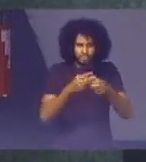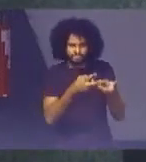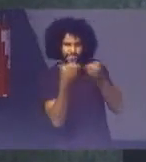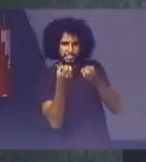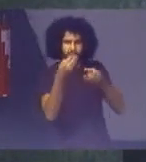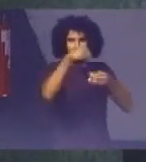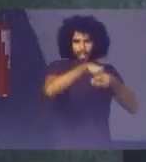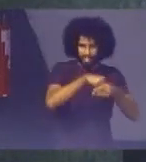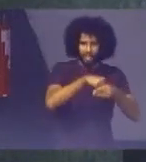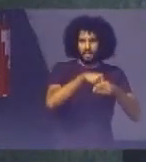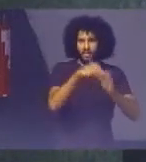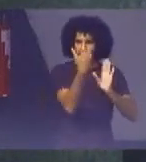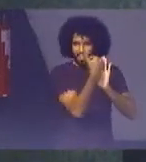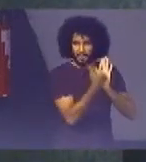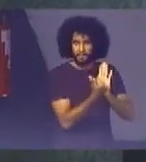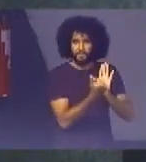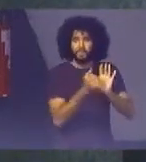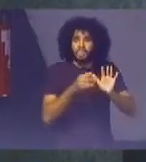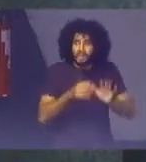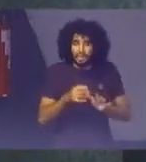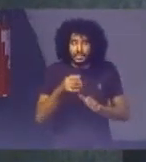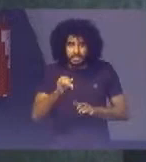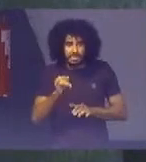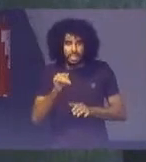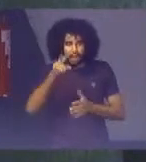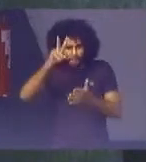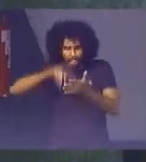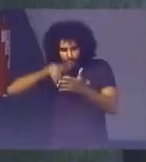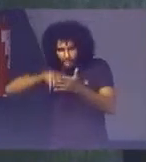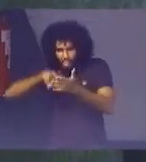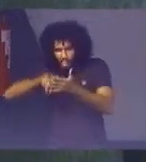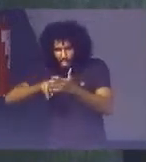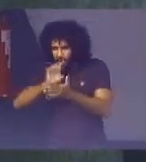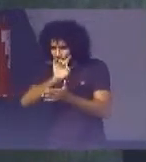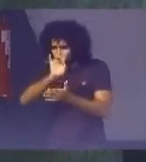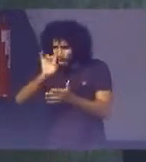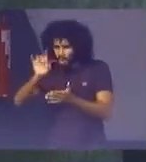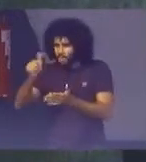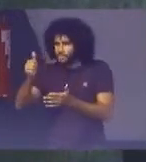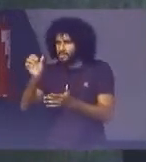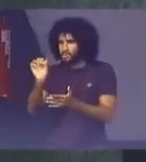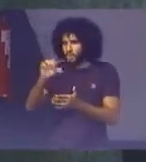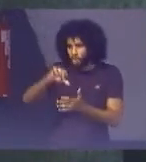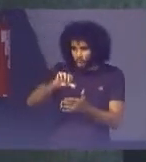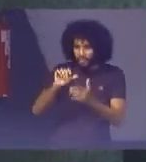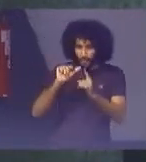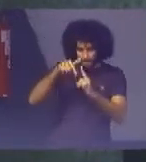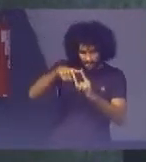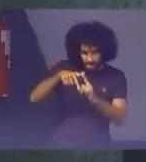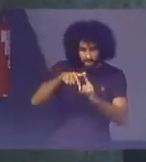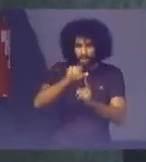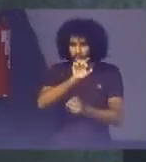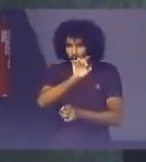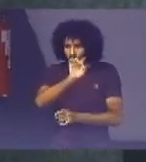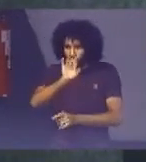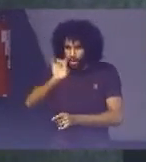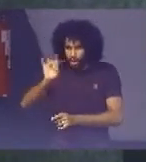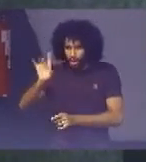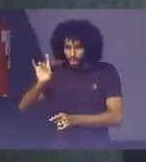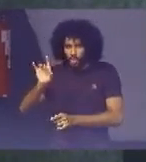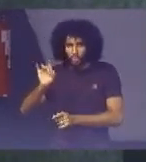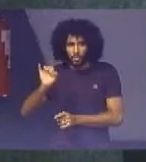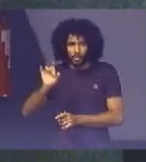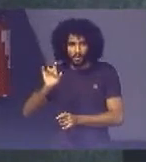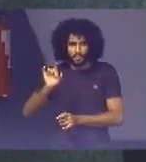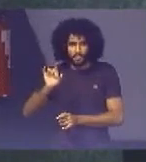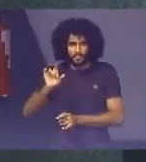Se vocês observarem Ao ler Cada uma Das 169 Metas globais Muitas delas E esse exercício Foi